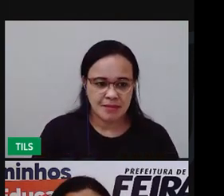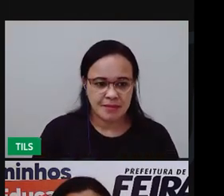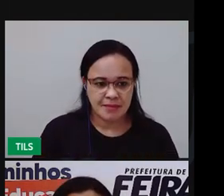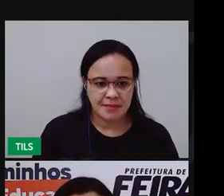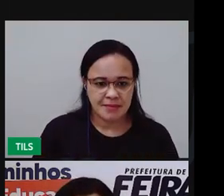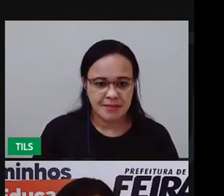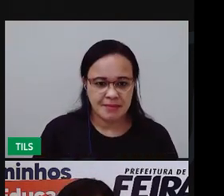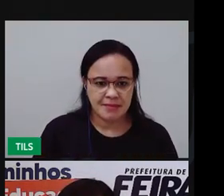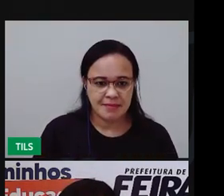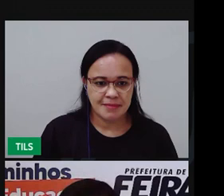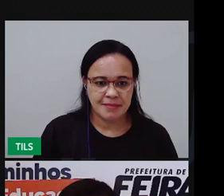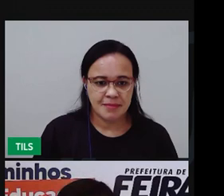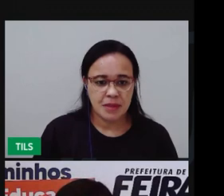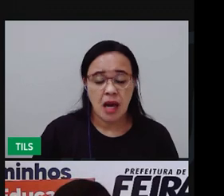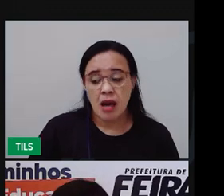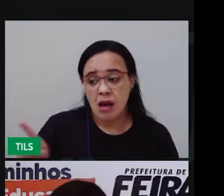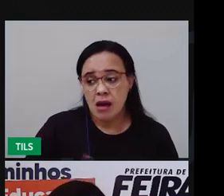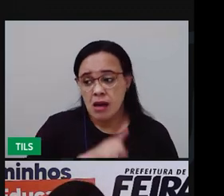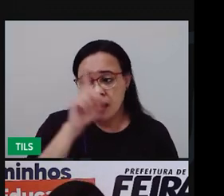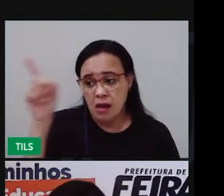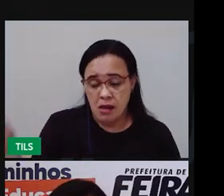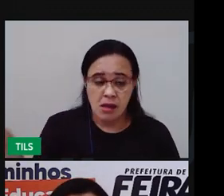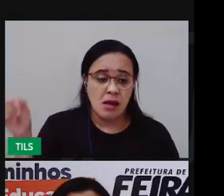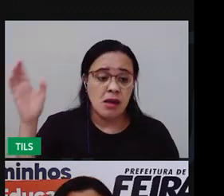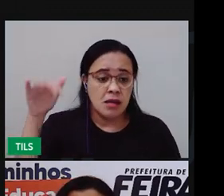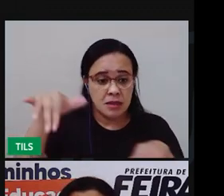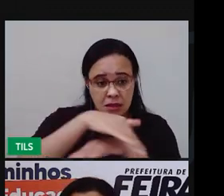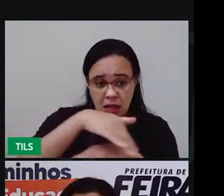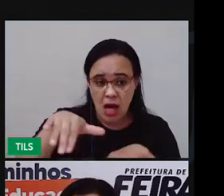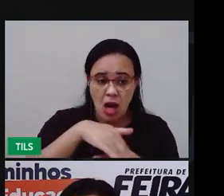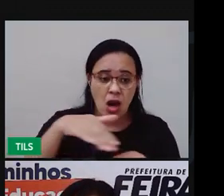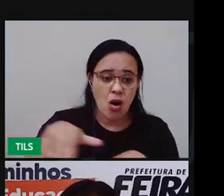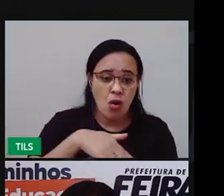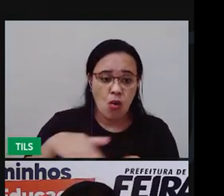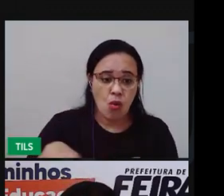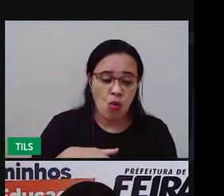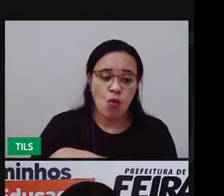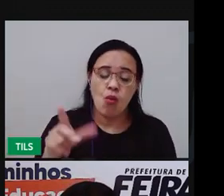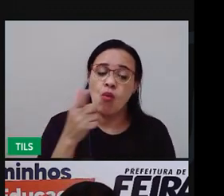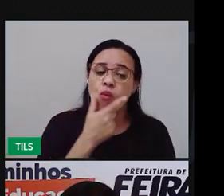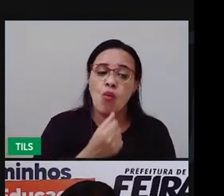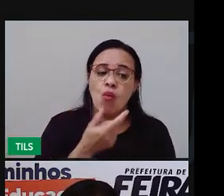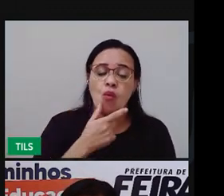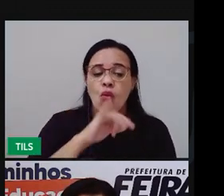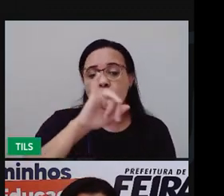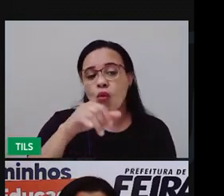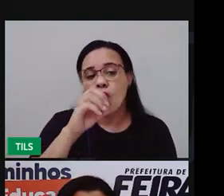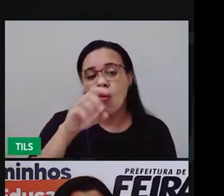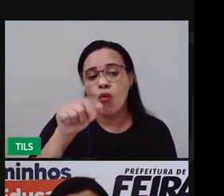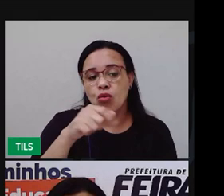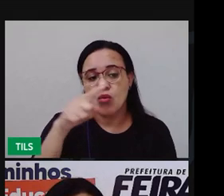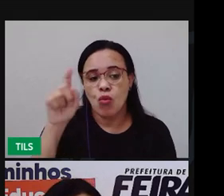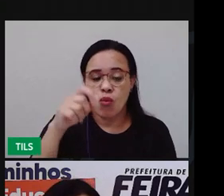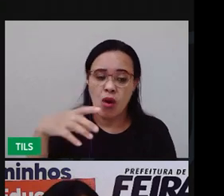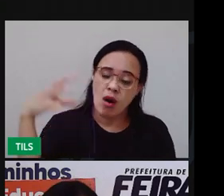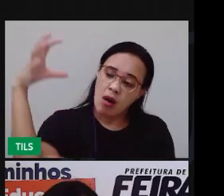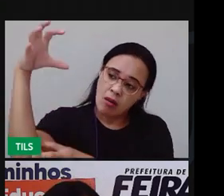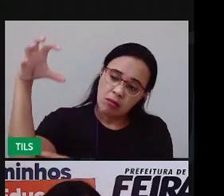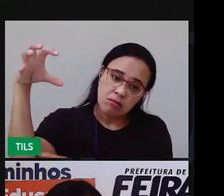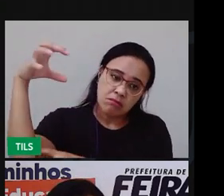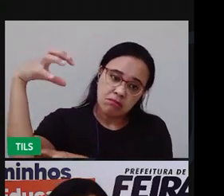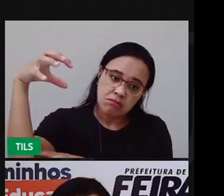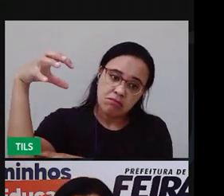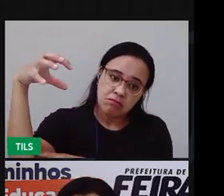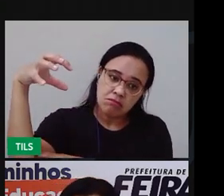Na pracinha do bairro de João, tem um pé de jambo. Ele, então, resolveu tirar